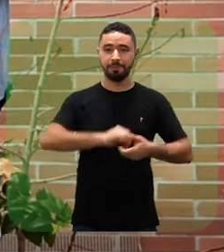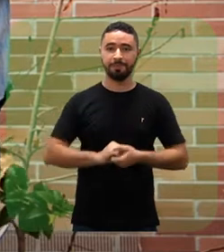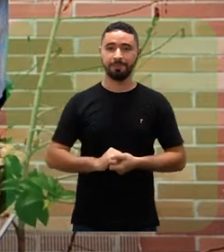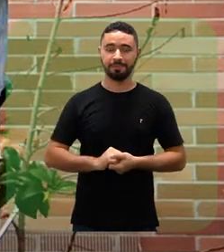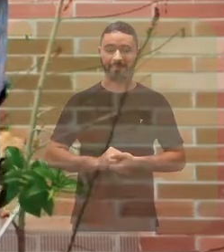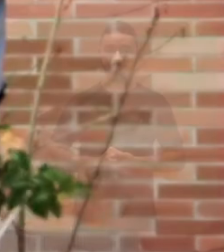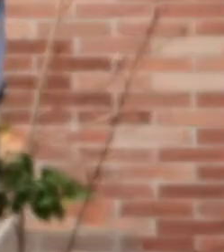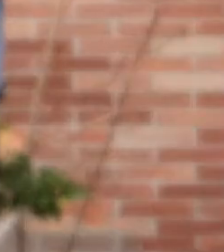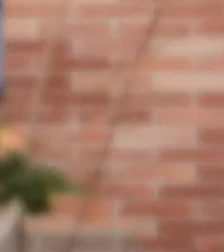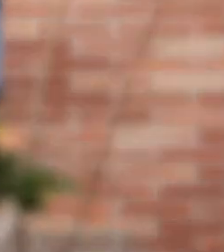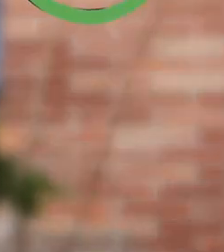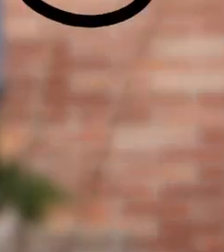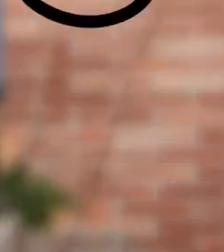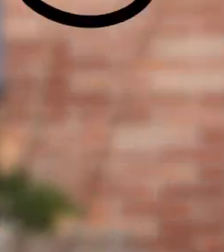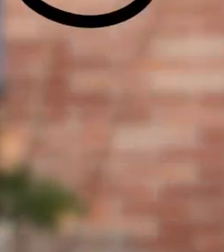no campo.